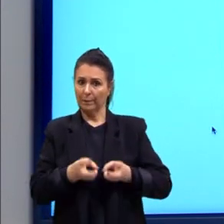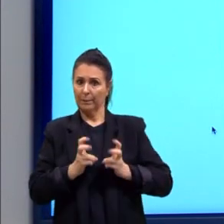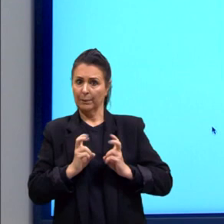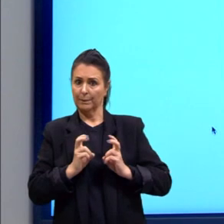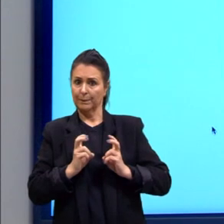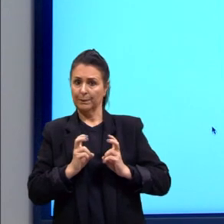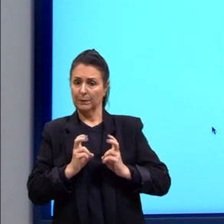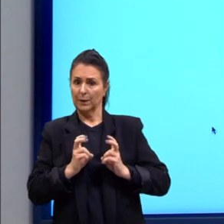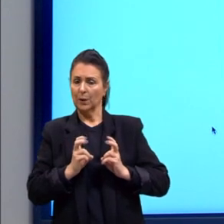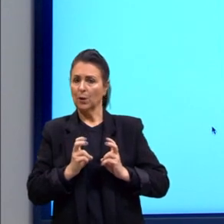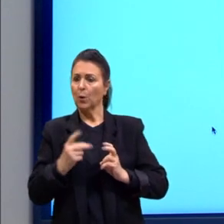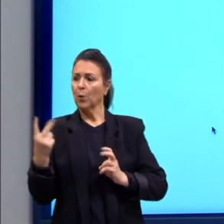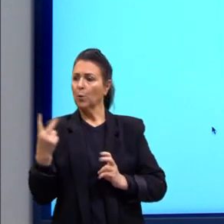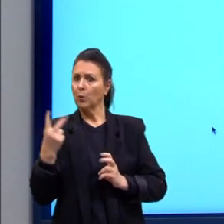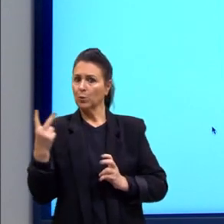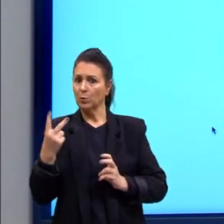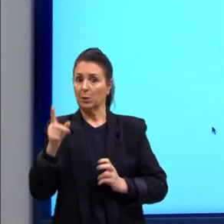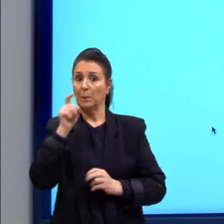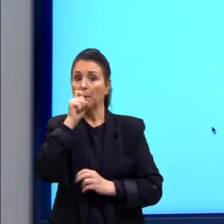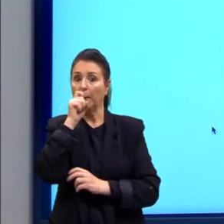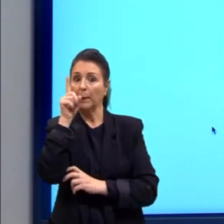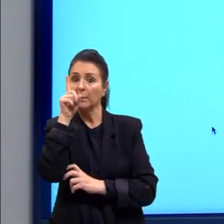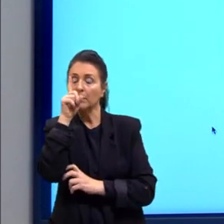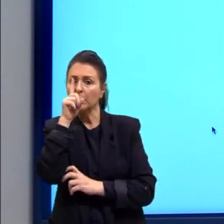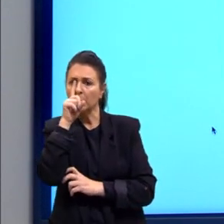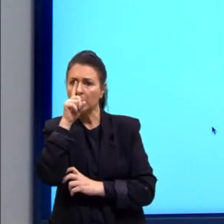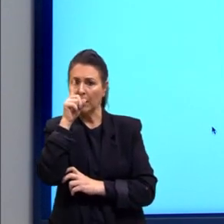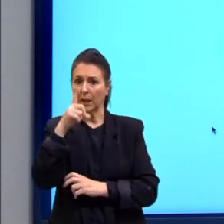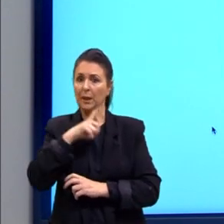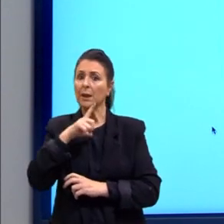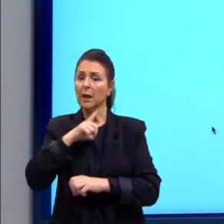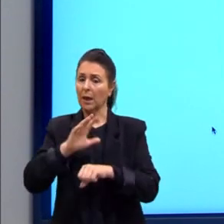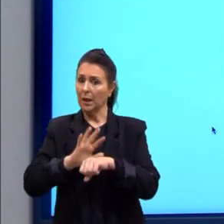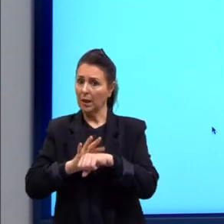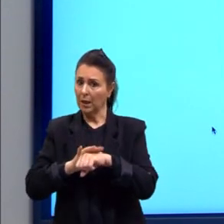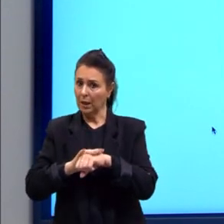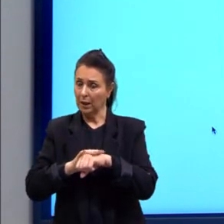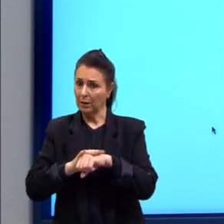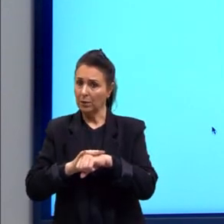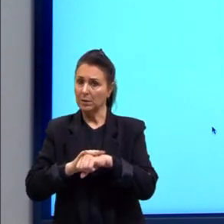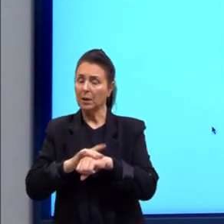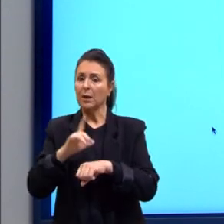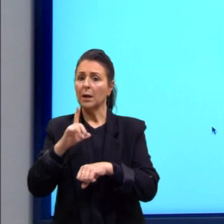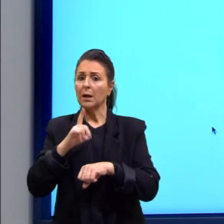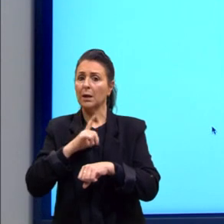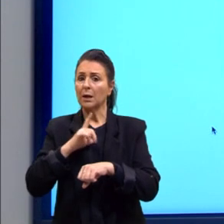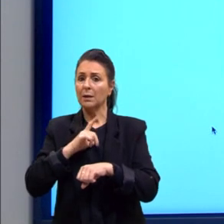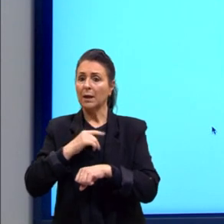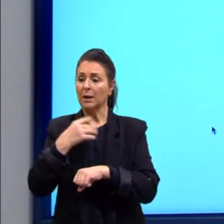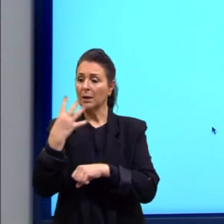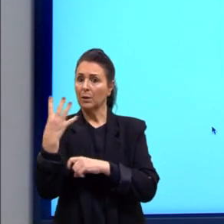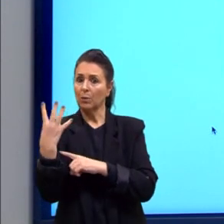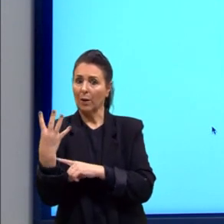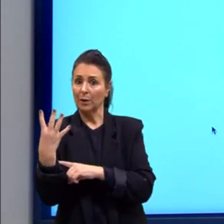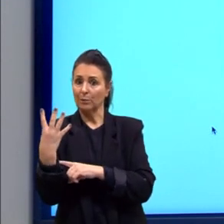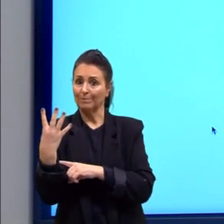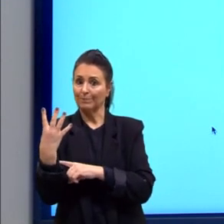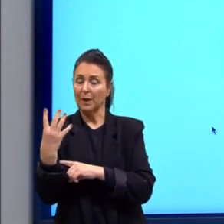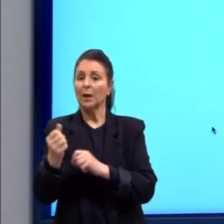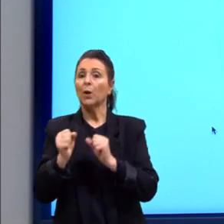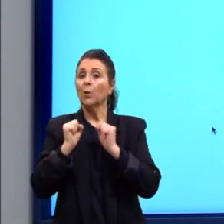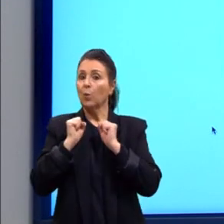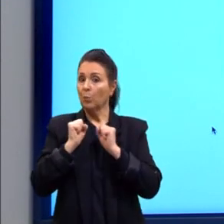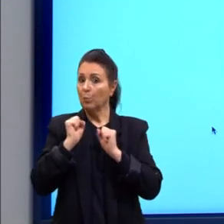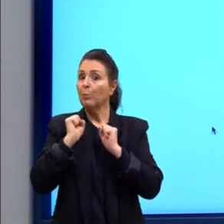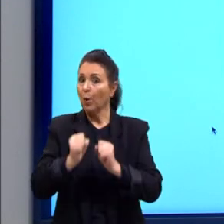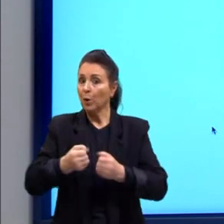Quando ambos os progenitores são portadores, existe uma doença em quatro de que seu bebê possa nascer com